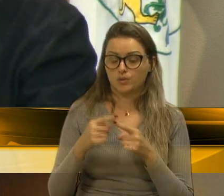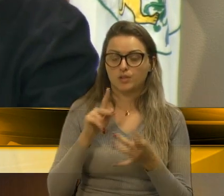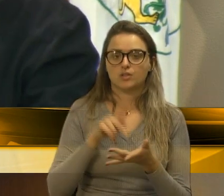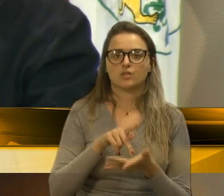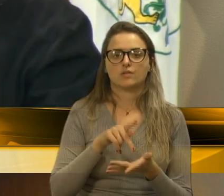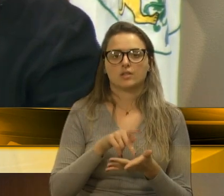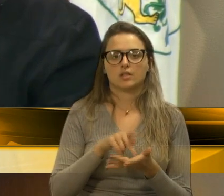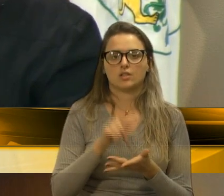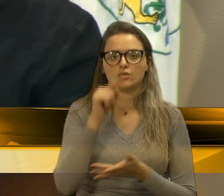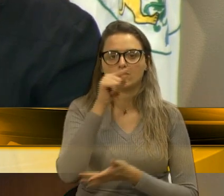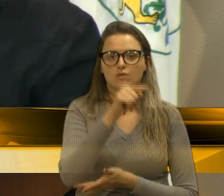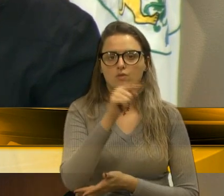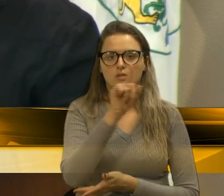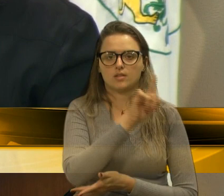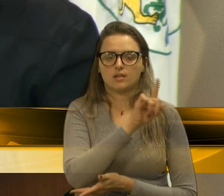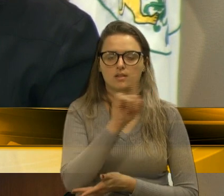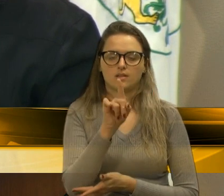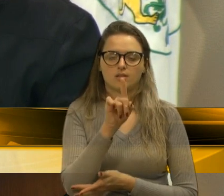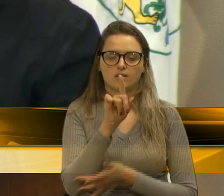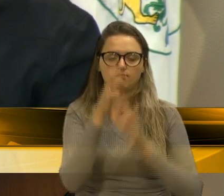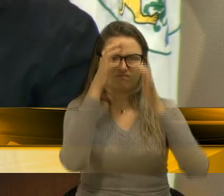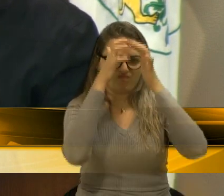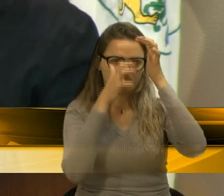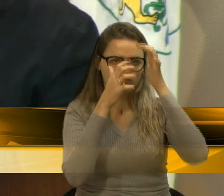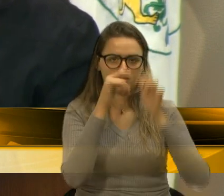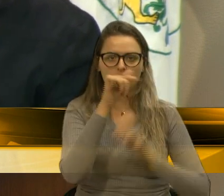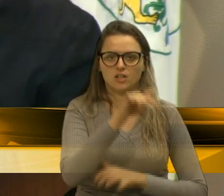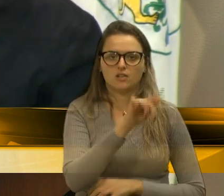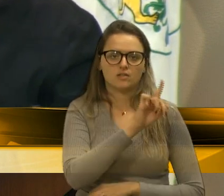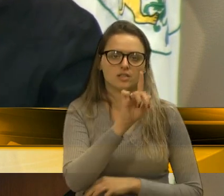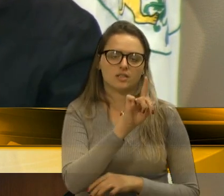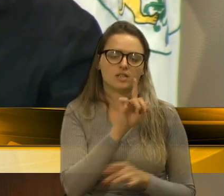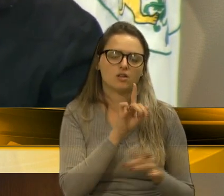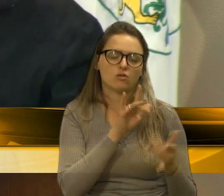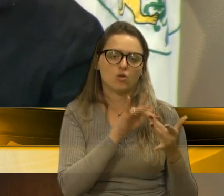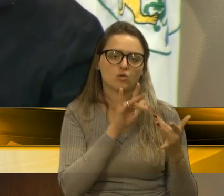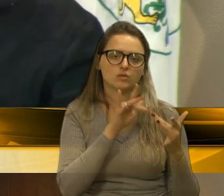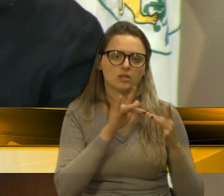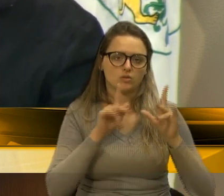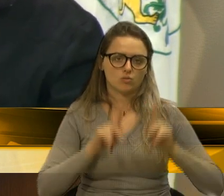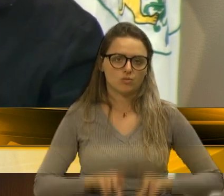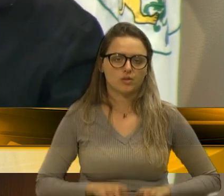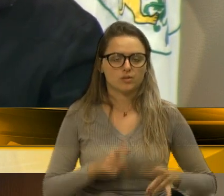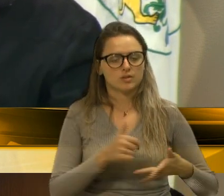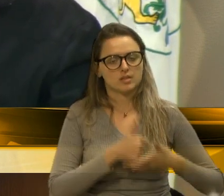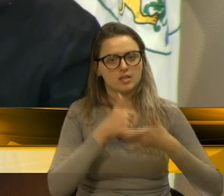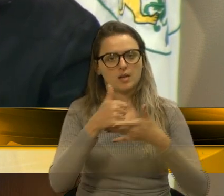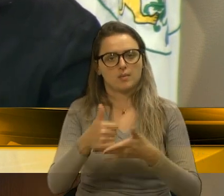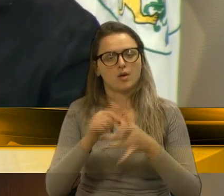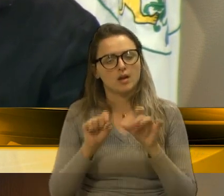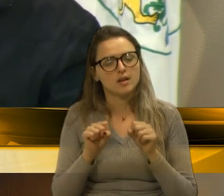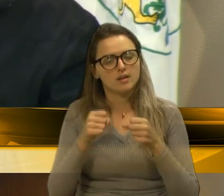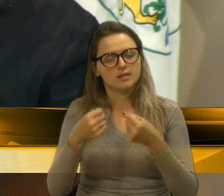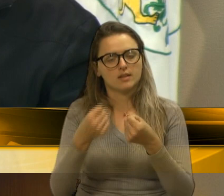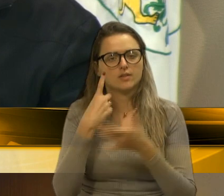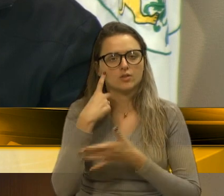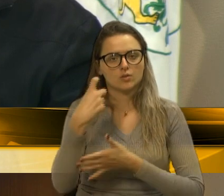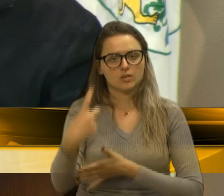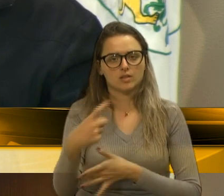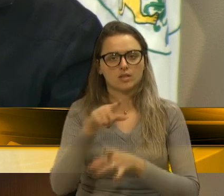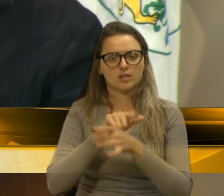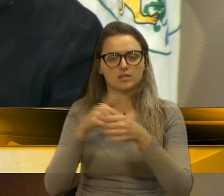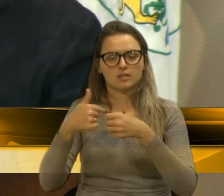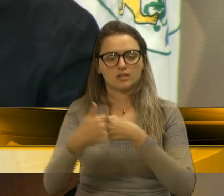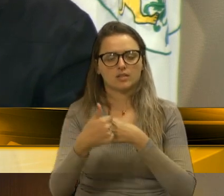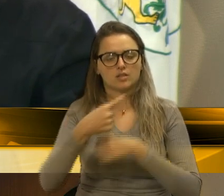o senhor não está lidando com pessoas que não estão favoráveis a defender os interesses da cidade.